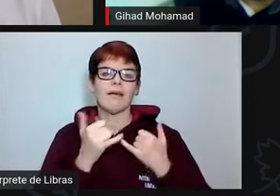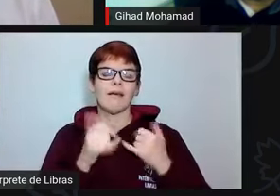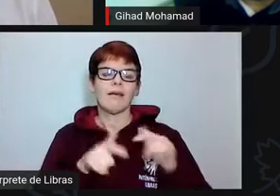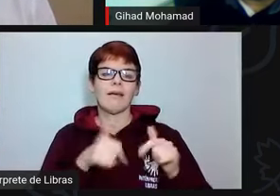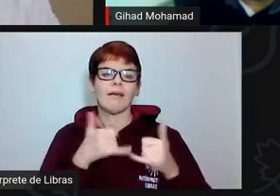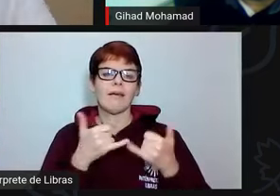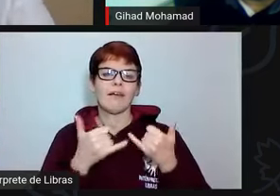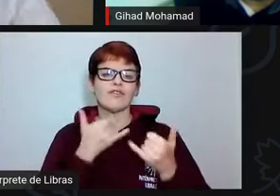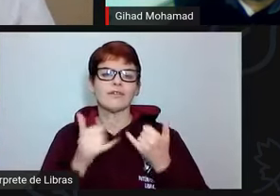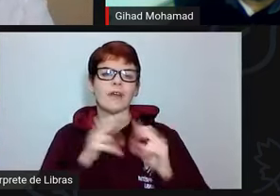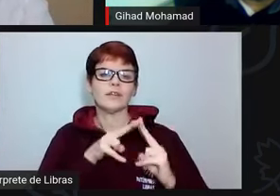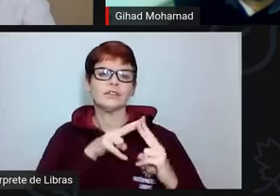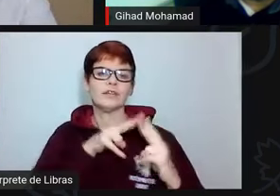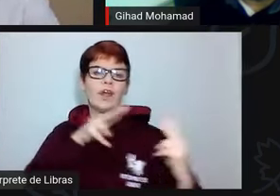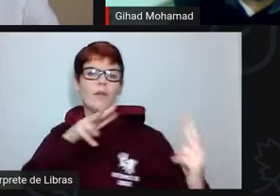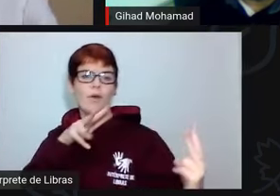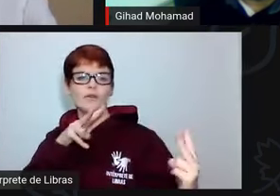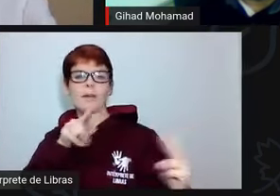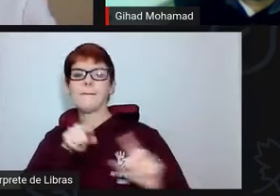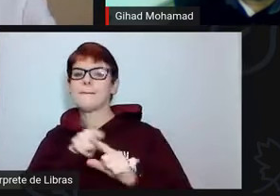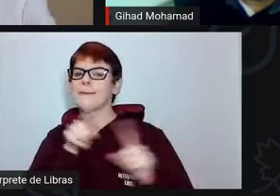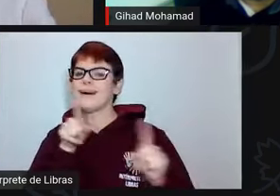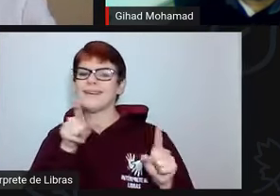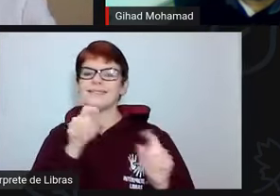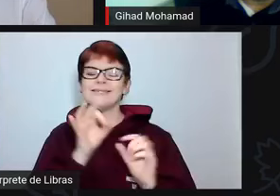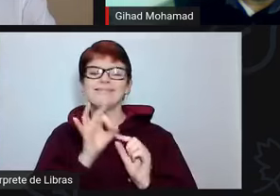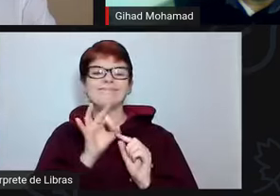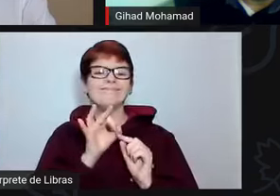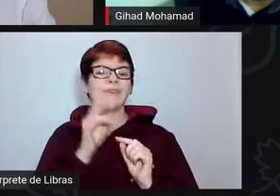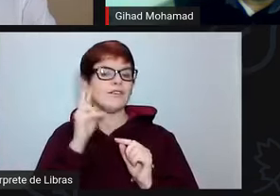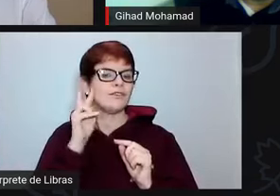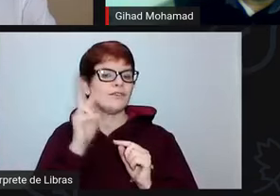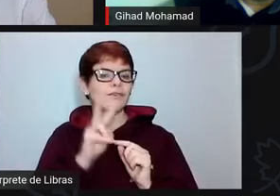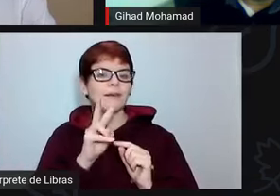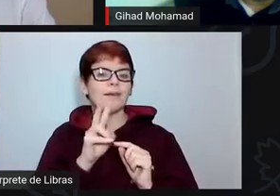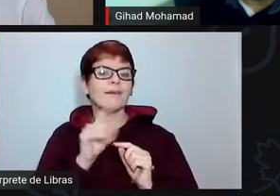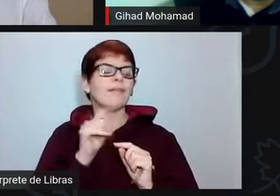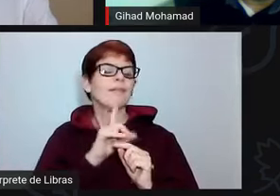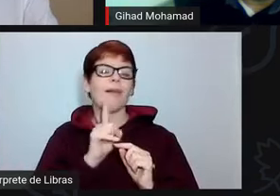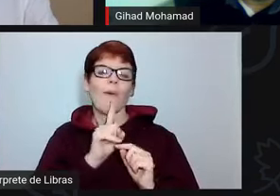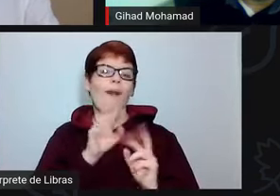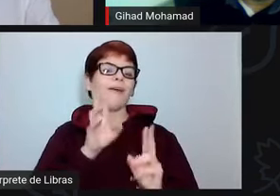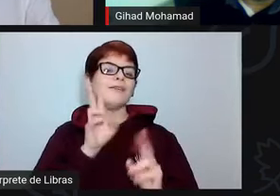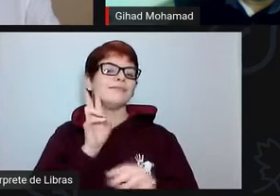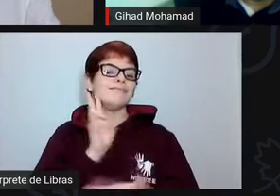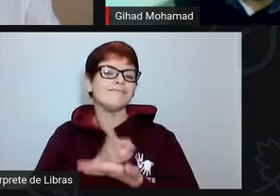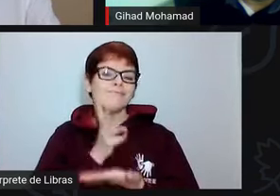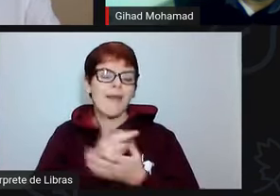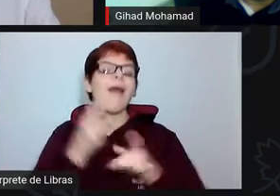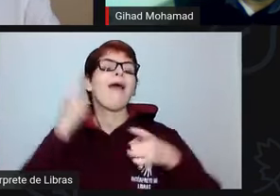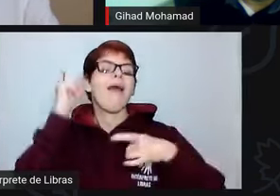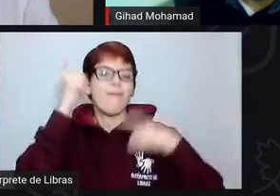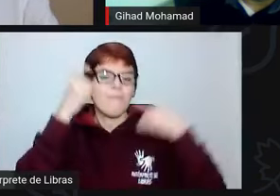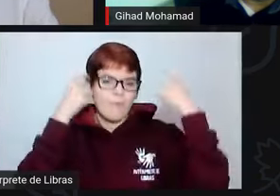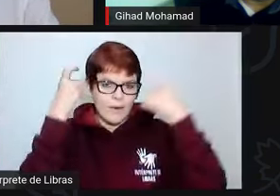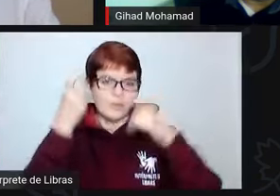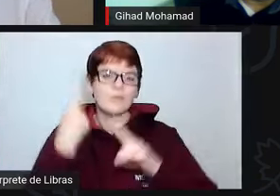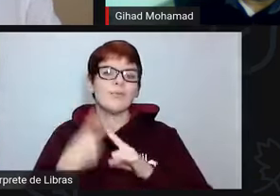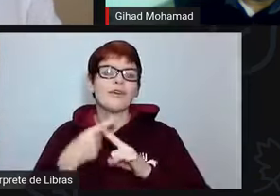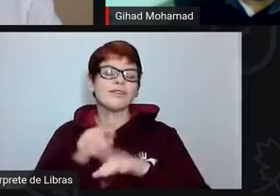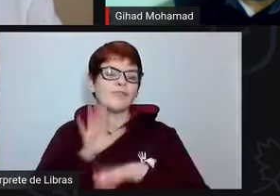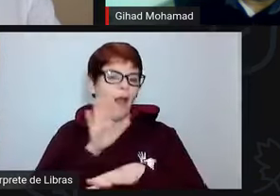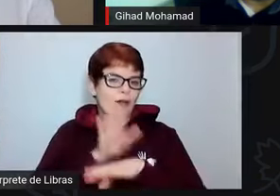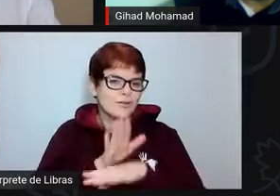passa a ser um fator menos preocupante. Não é extremamente preocupante. Nós estamos buscando